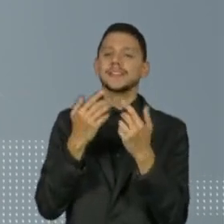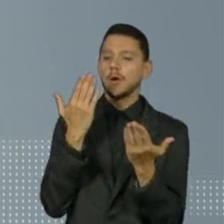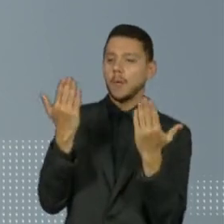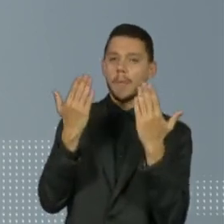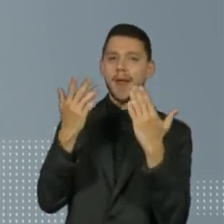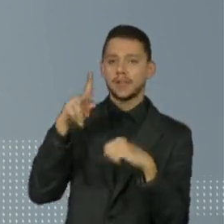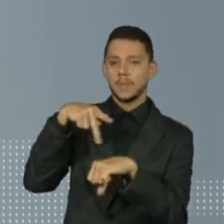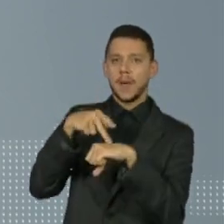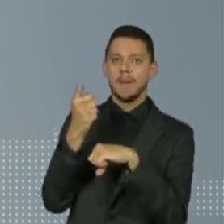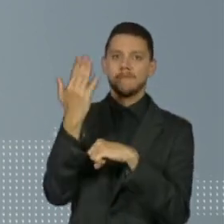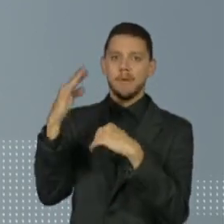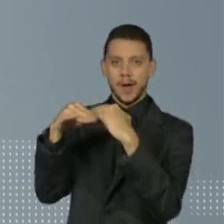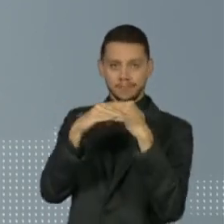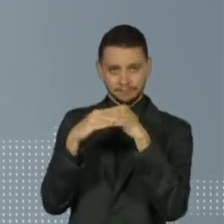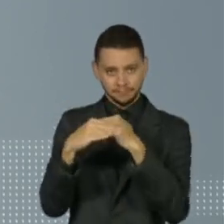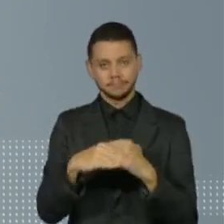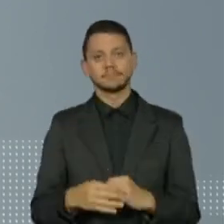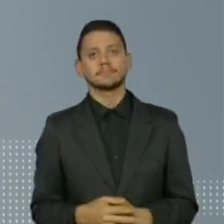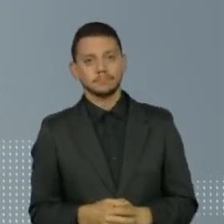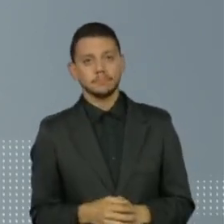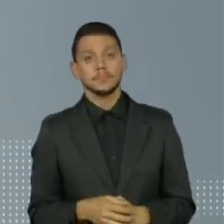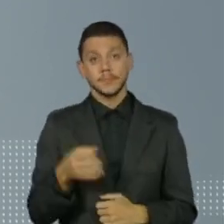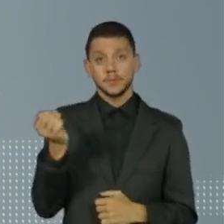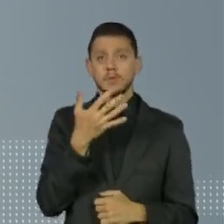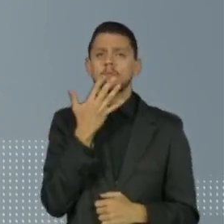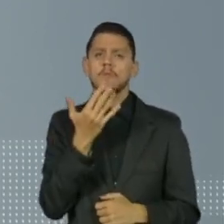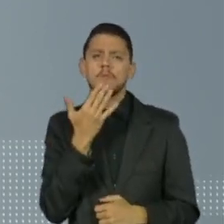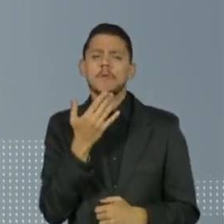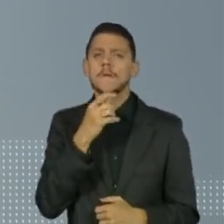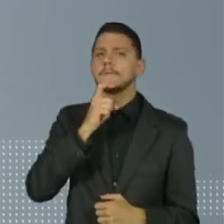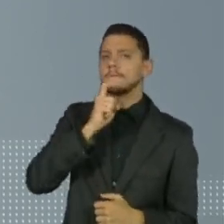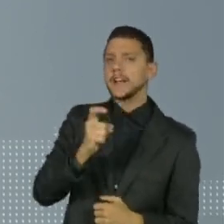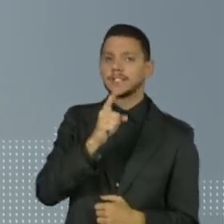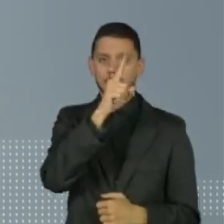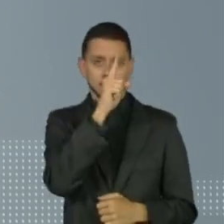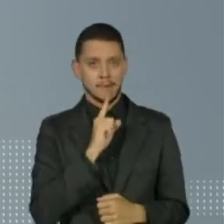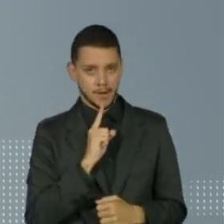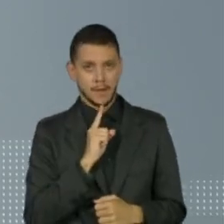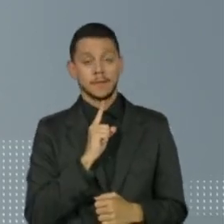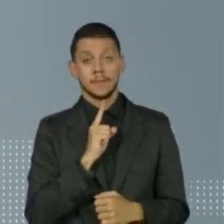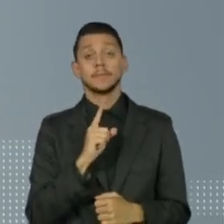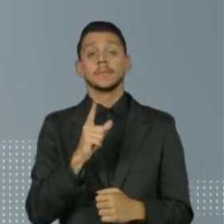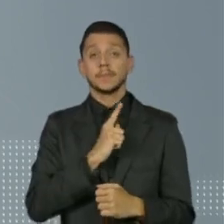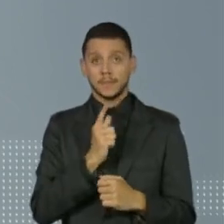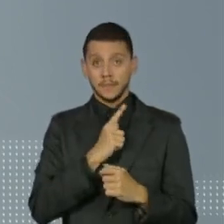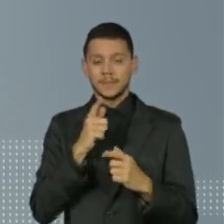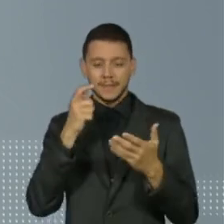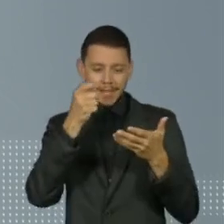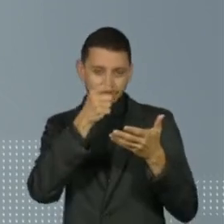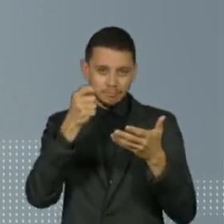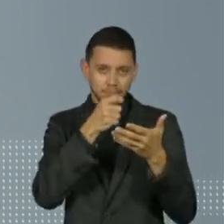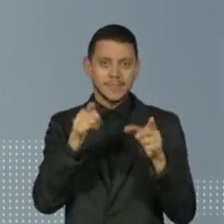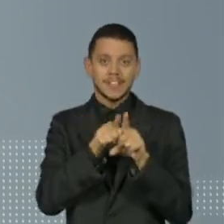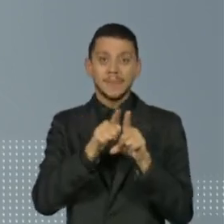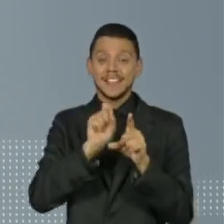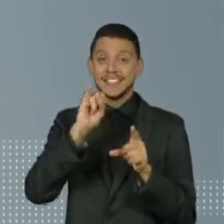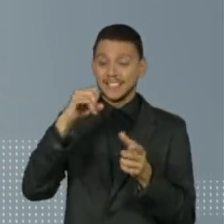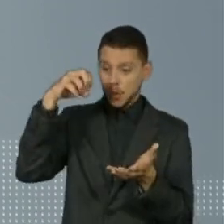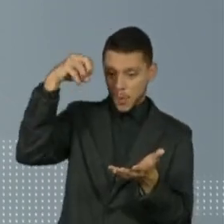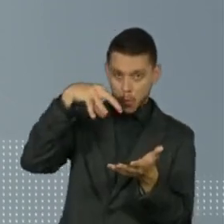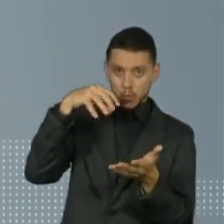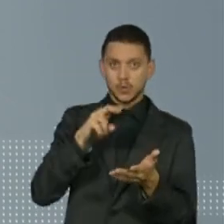países. O novo modelo será confeccionado nas cores verde e amarela. Ele também terá hologramas e reação à luz ultravioleta.